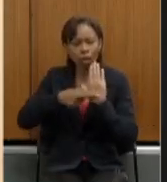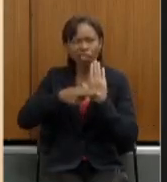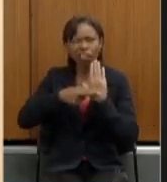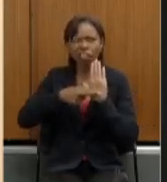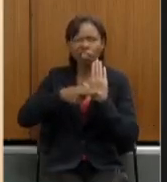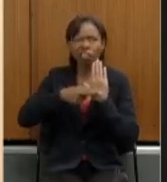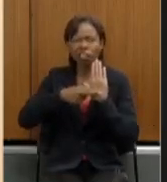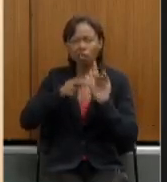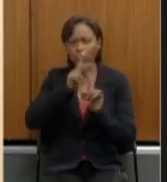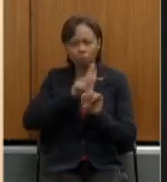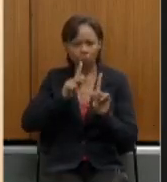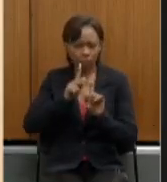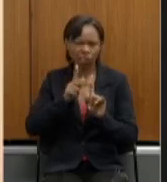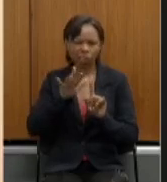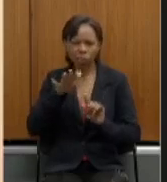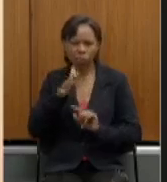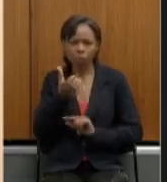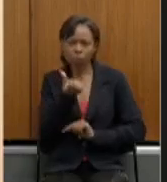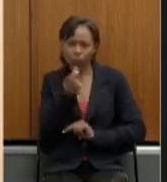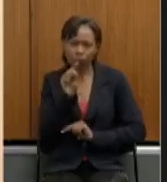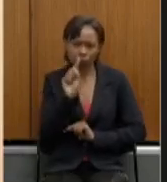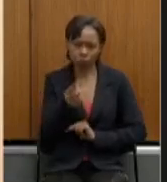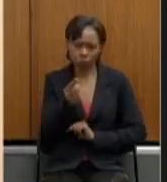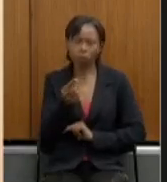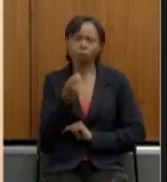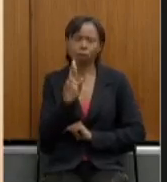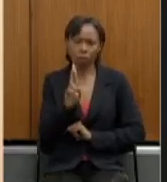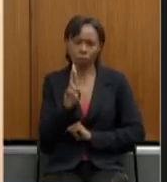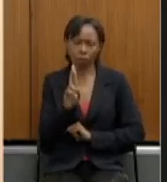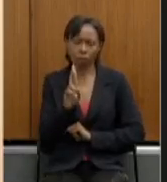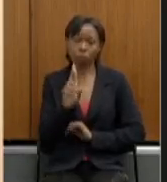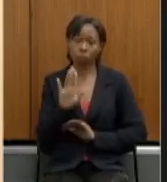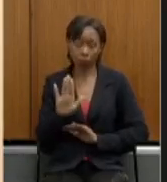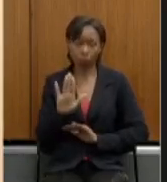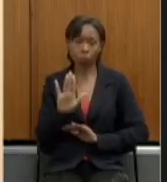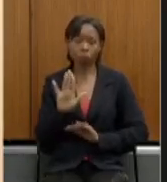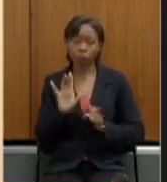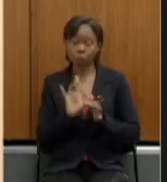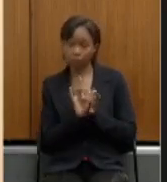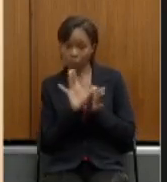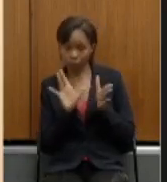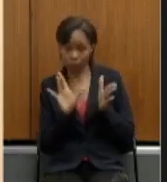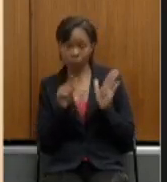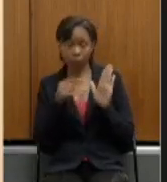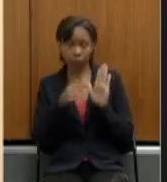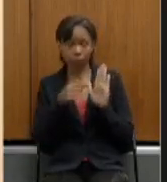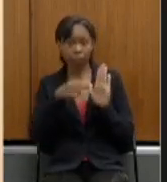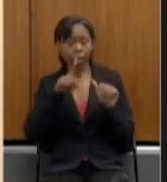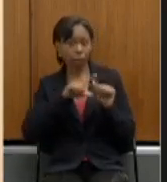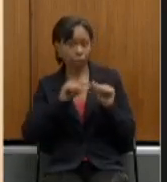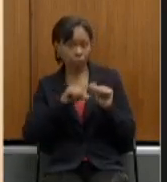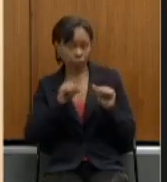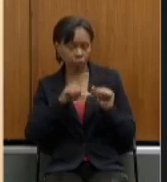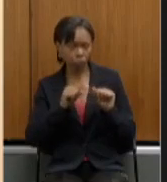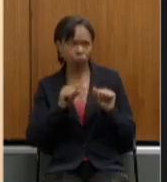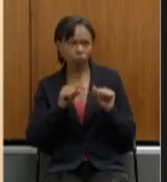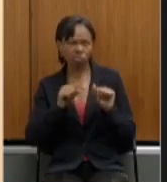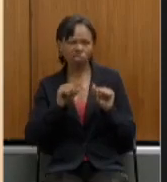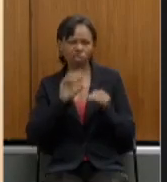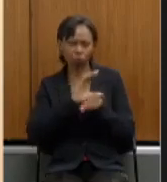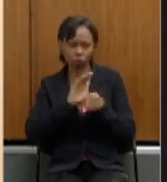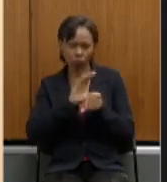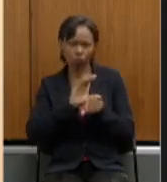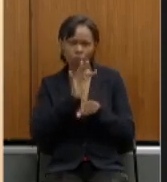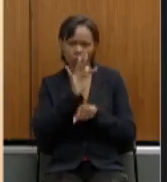mil reais e há ali a autorização nesse artigo 149 da constituição federal agora com a redação